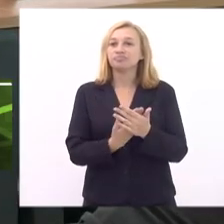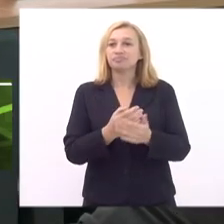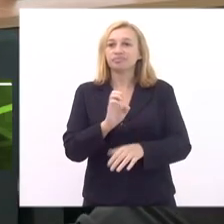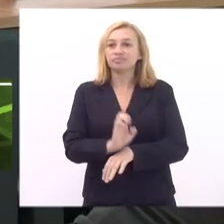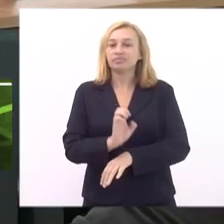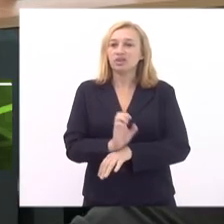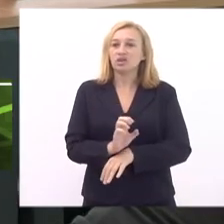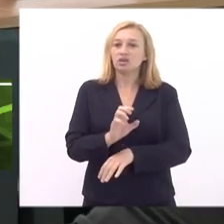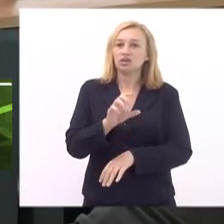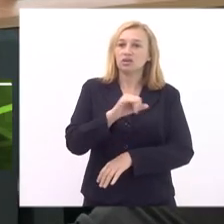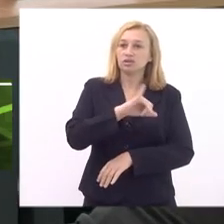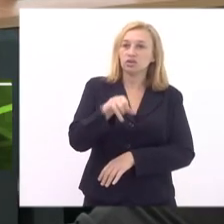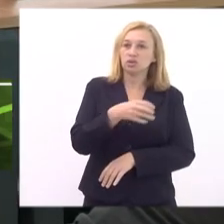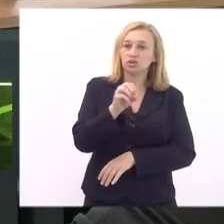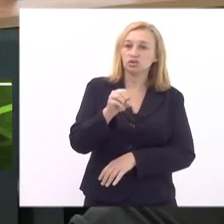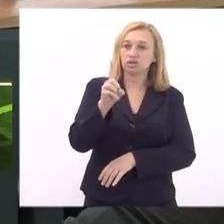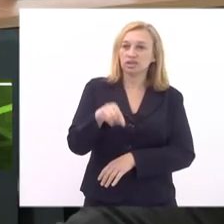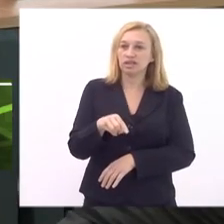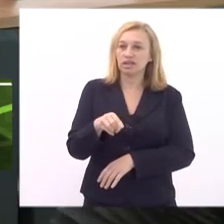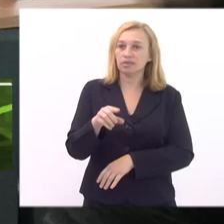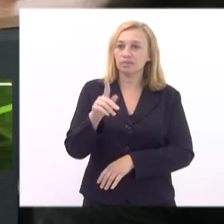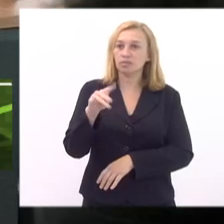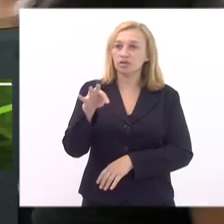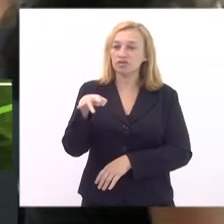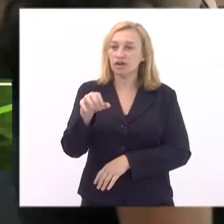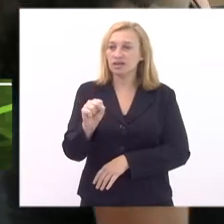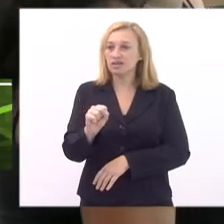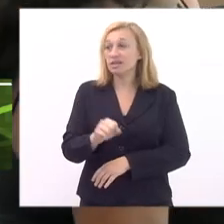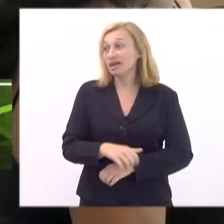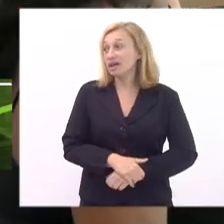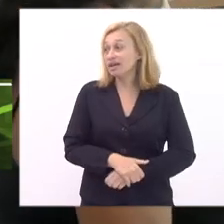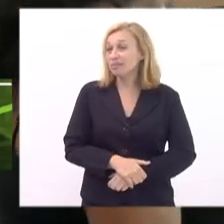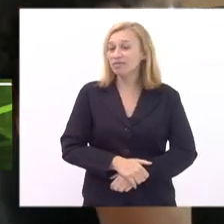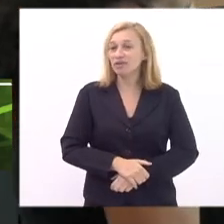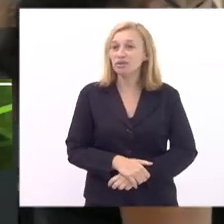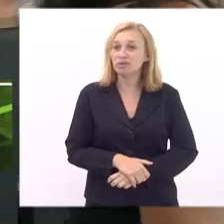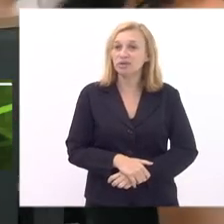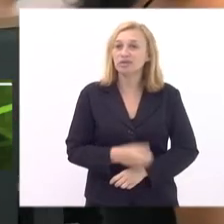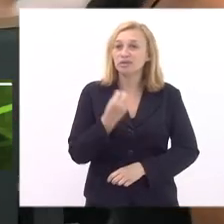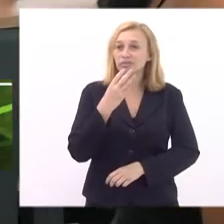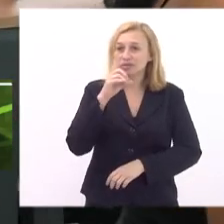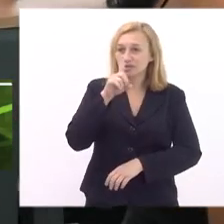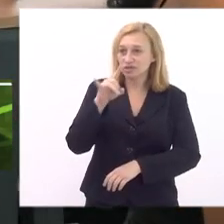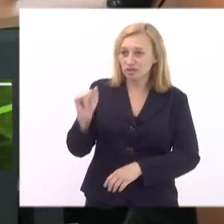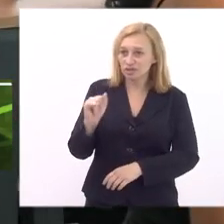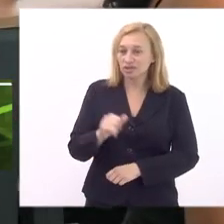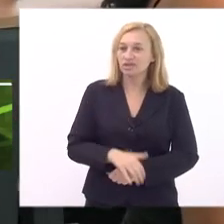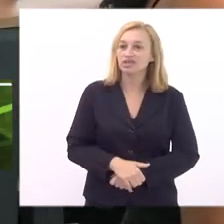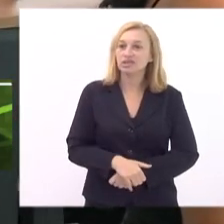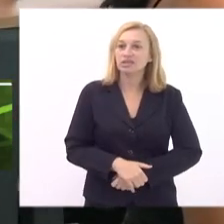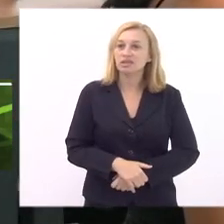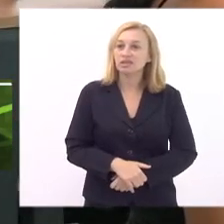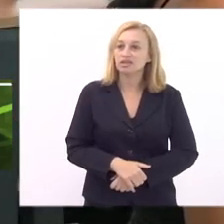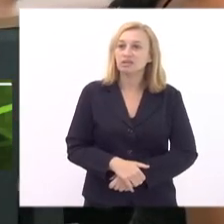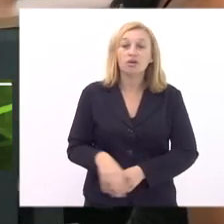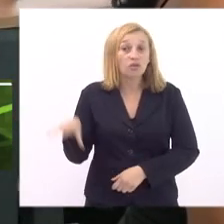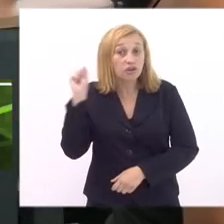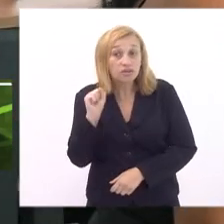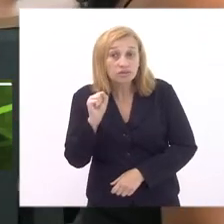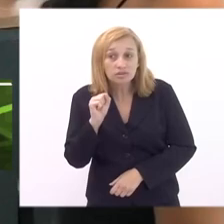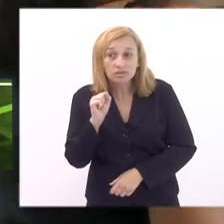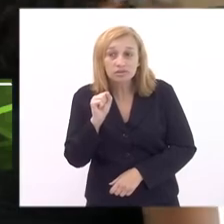Natan testa aí seu microfone vê se está funcionando por favor fala aí bom dia vocês ouviram aí o Natan